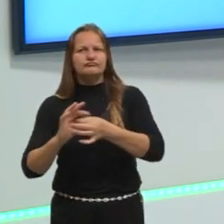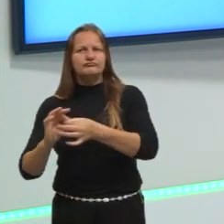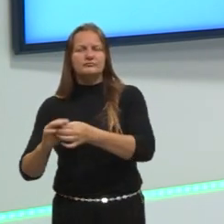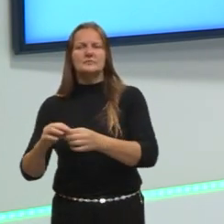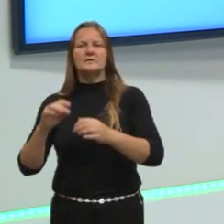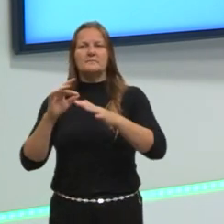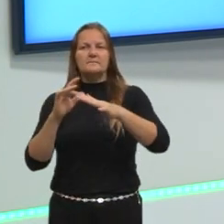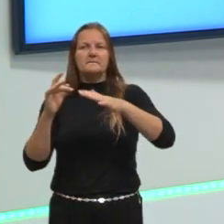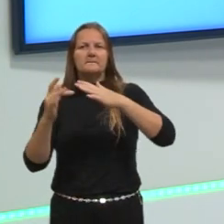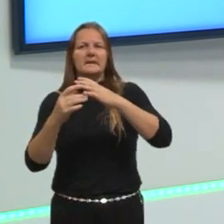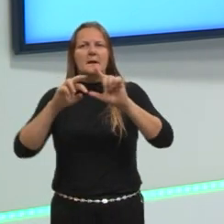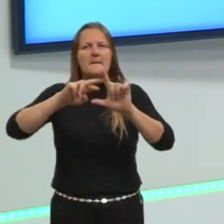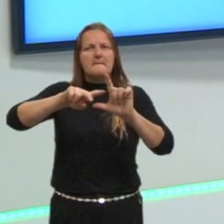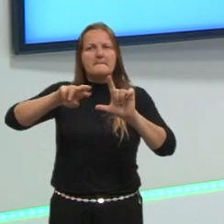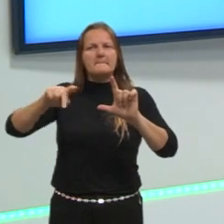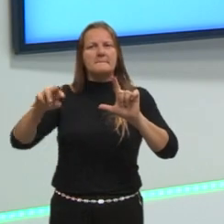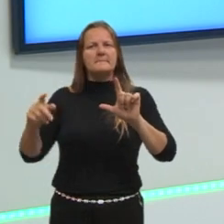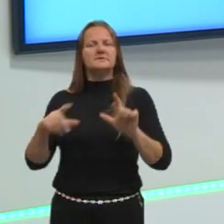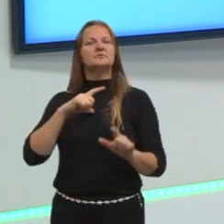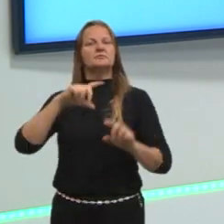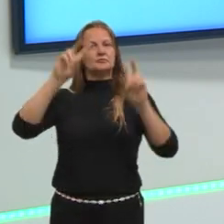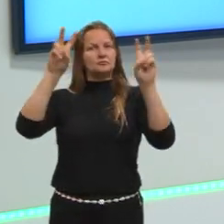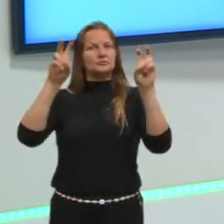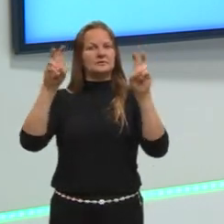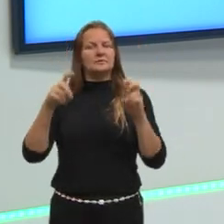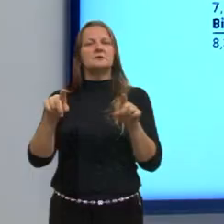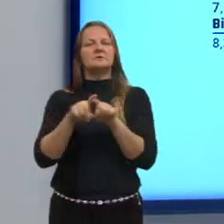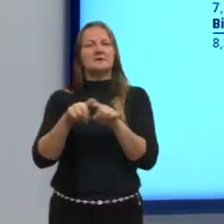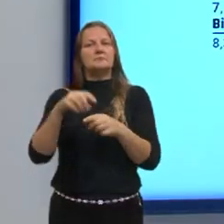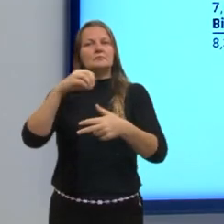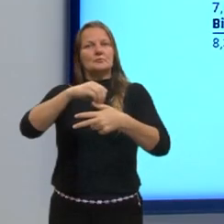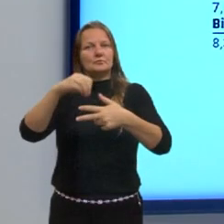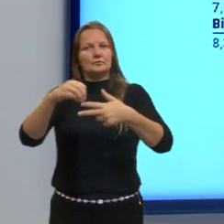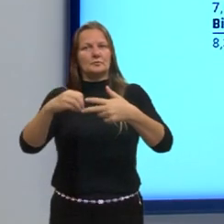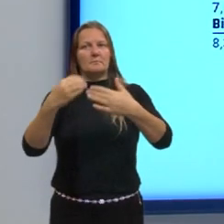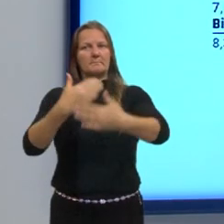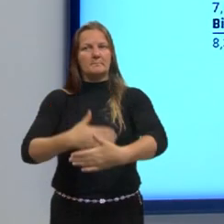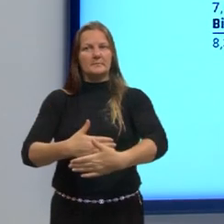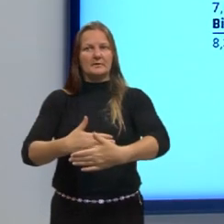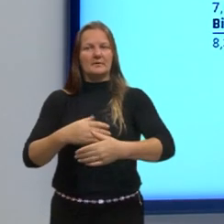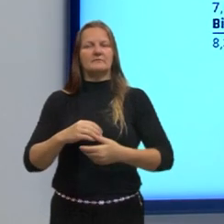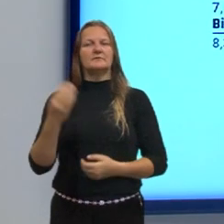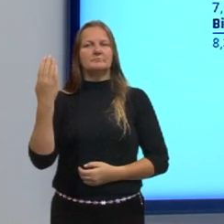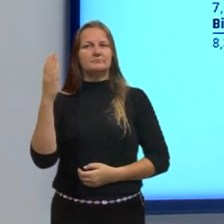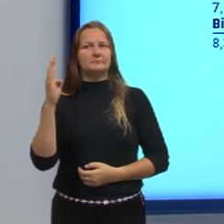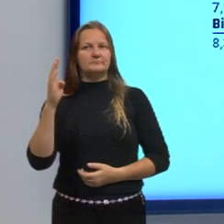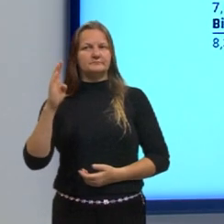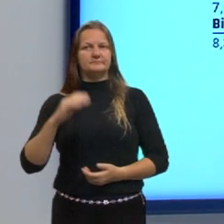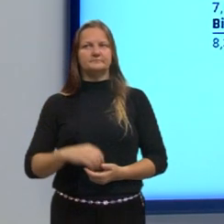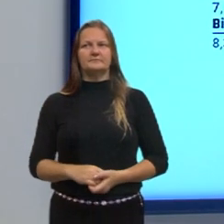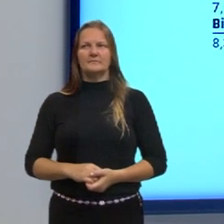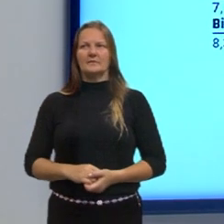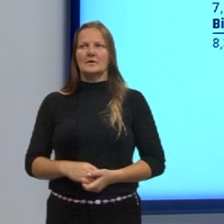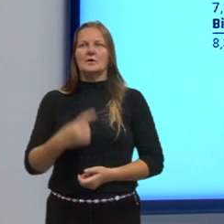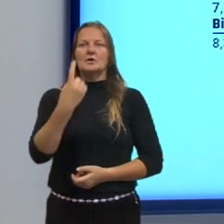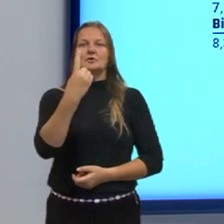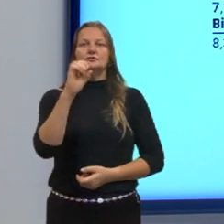mídias têm abordado também bastante, cai aqui nas questões do Enem, 18